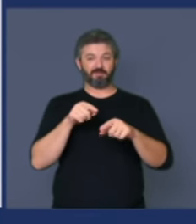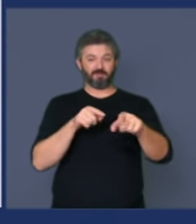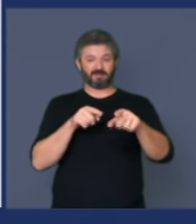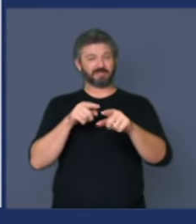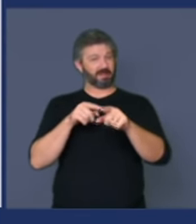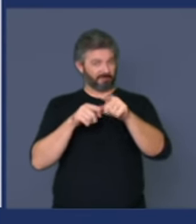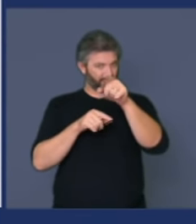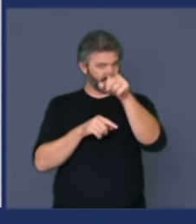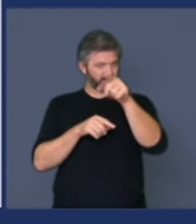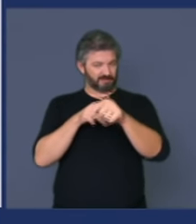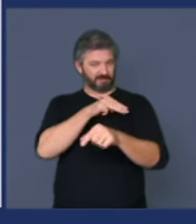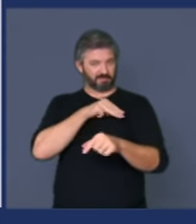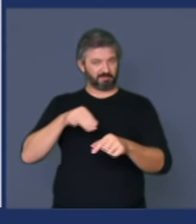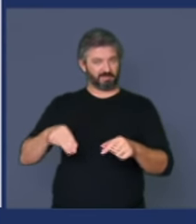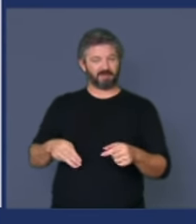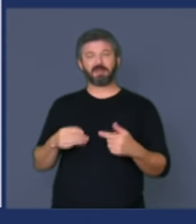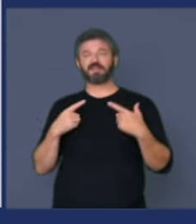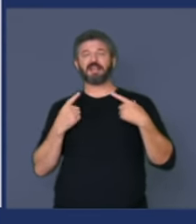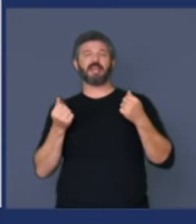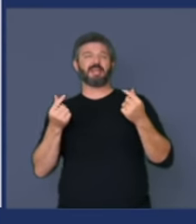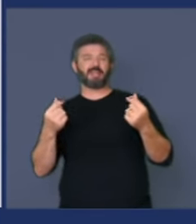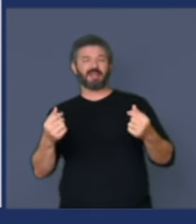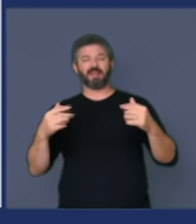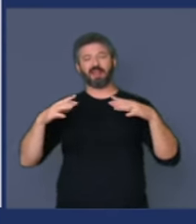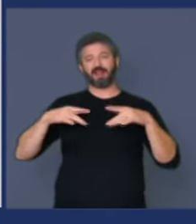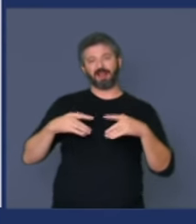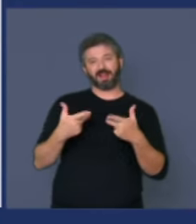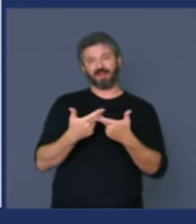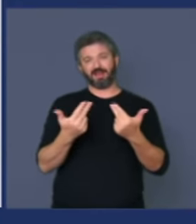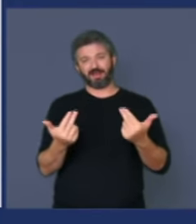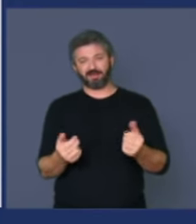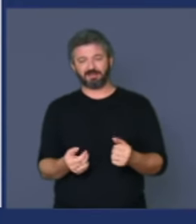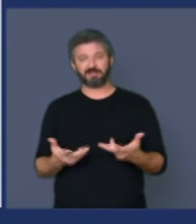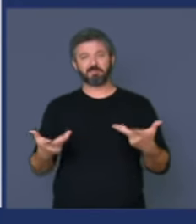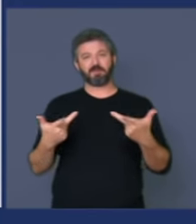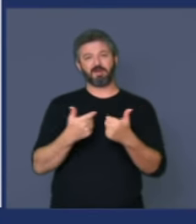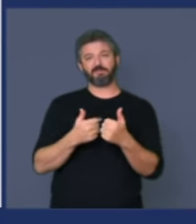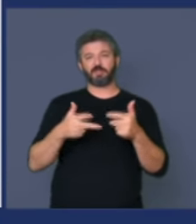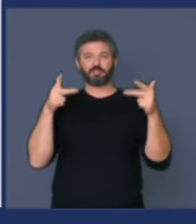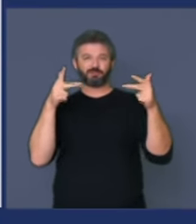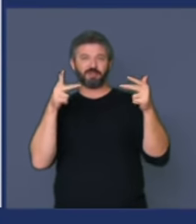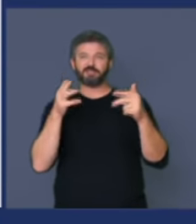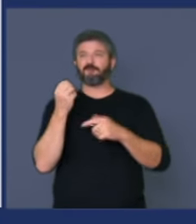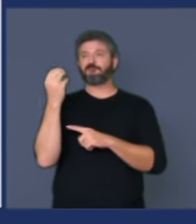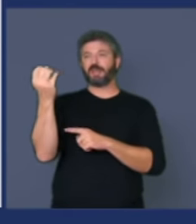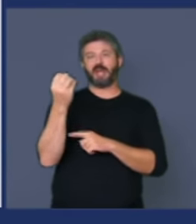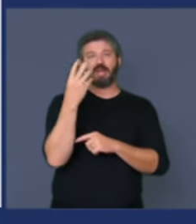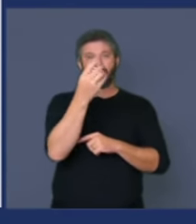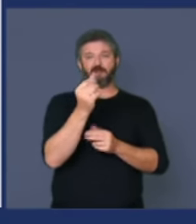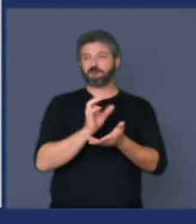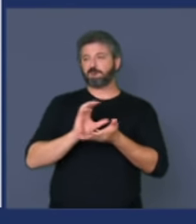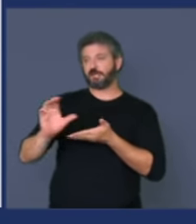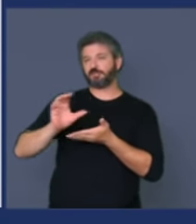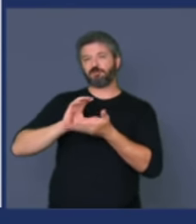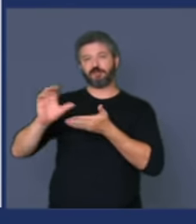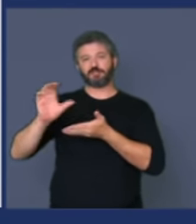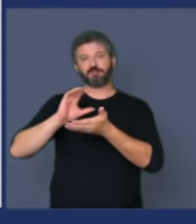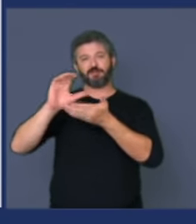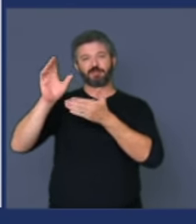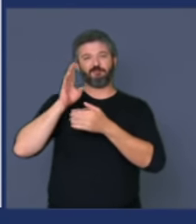nas maravilhas curtindo outros países investindo em outros países